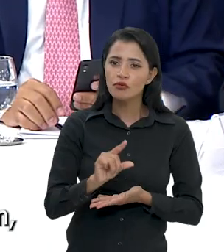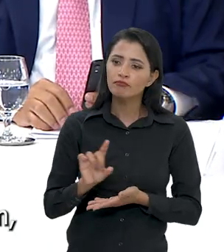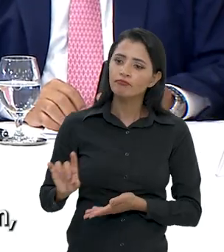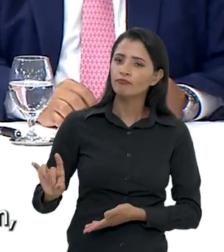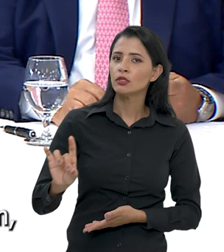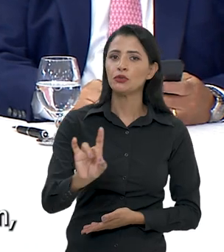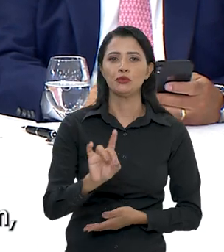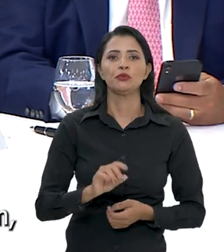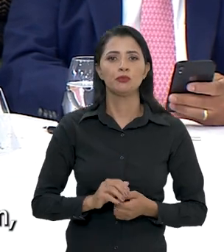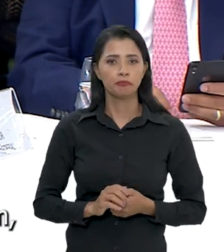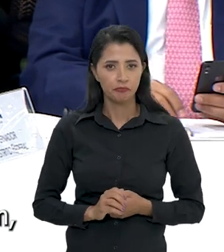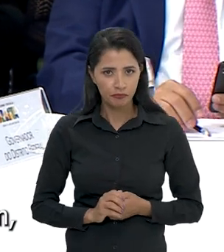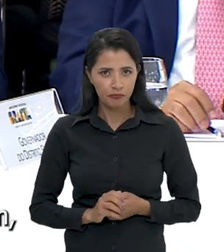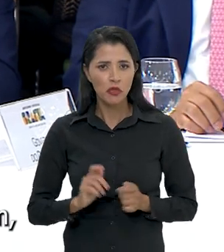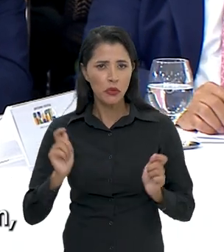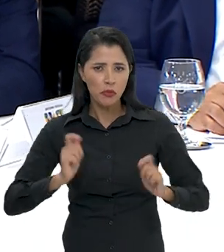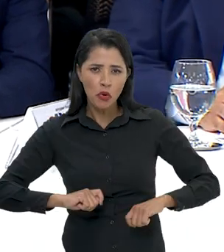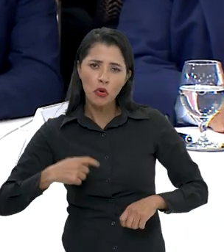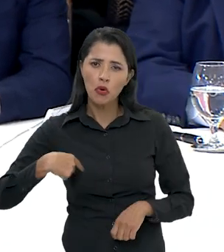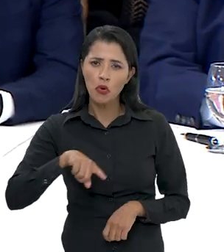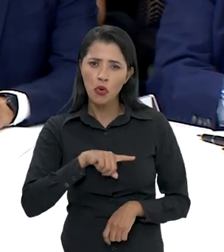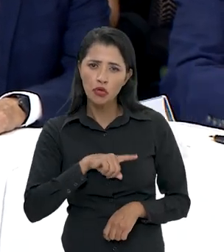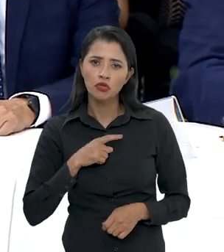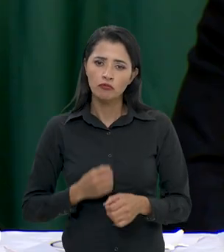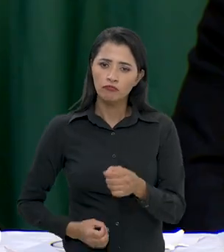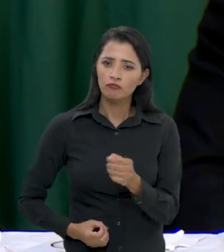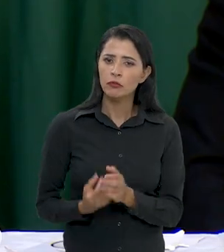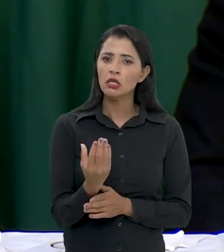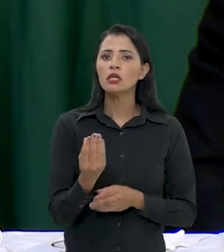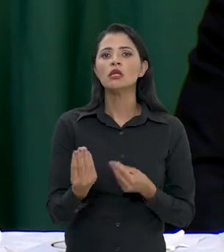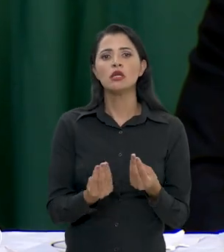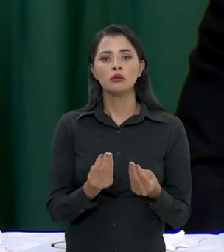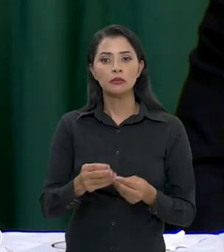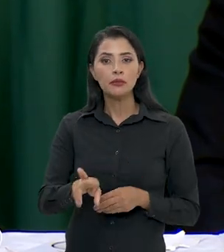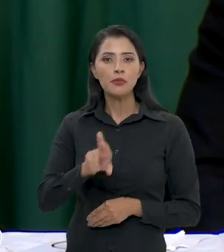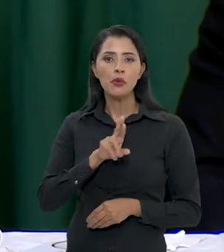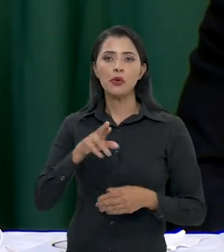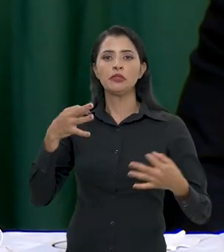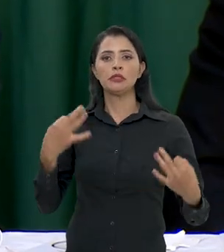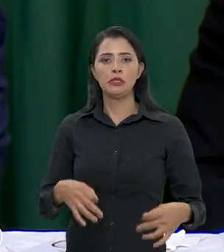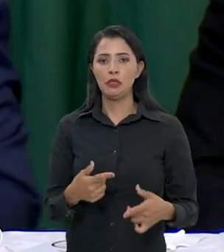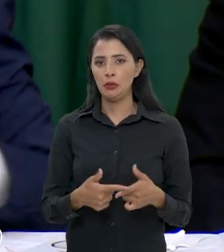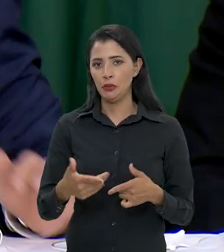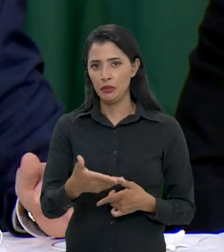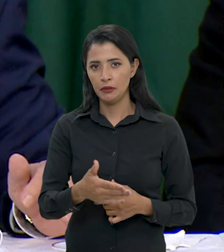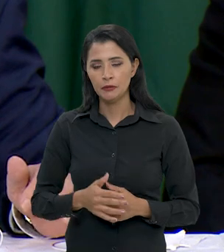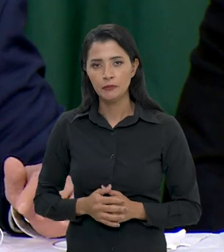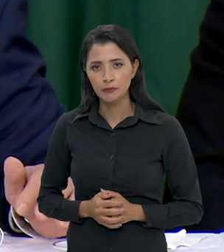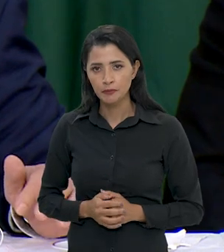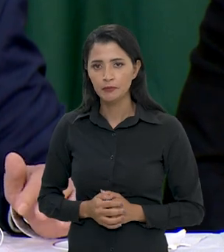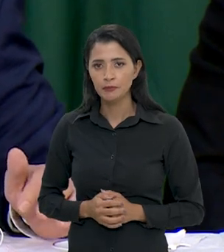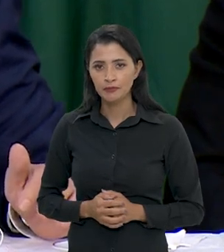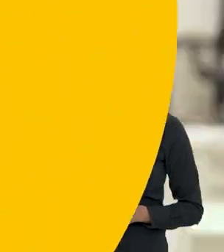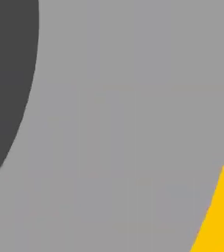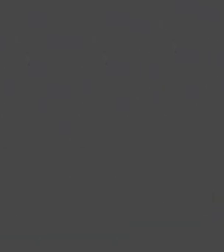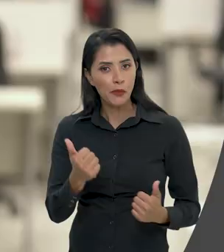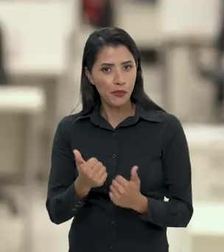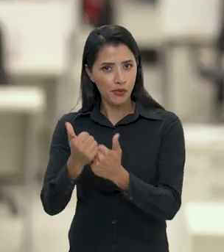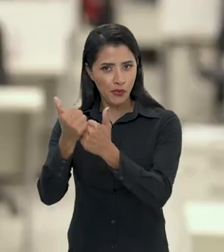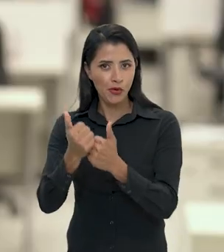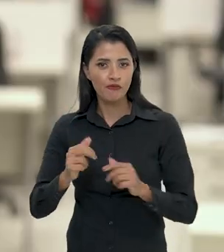para um pouquinho de sabedoria de cada um permitir que a gente construa a solução definitiva para esse caso.